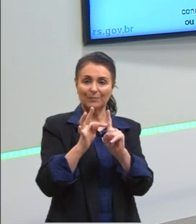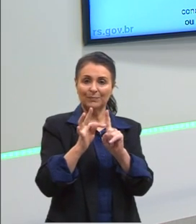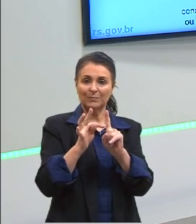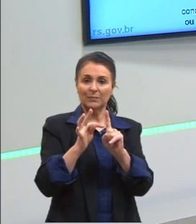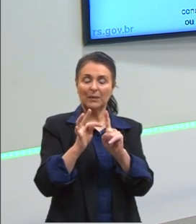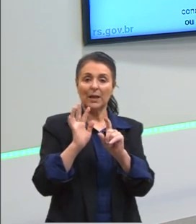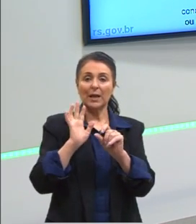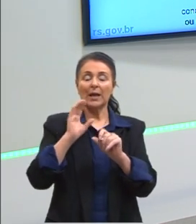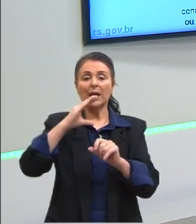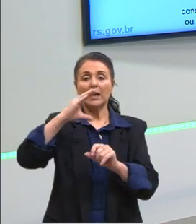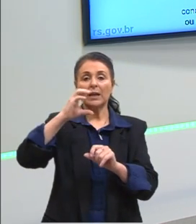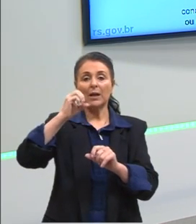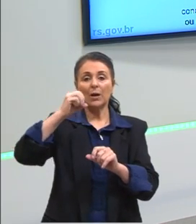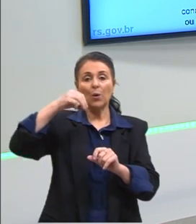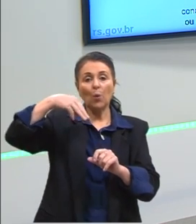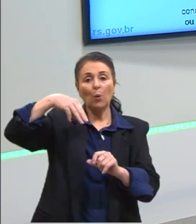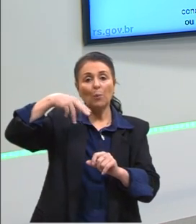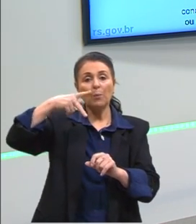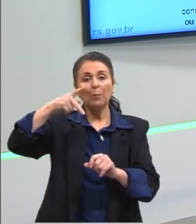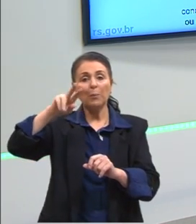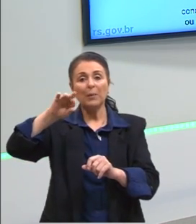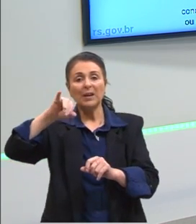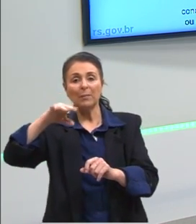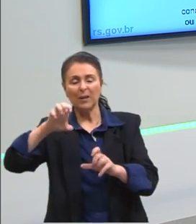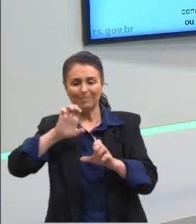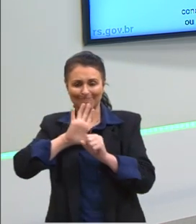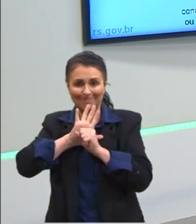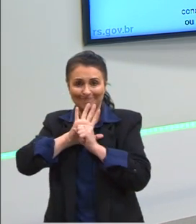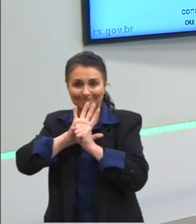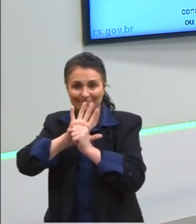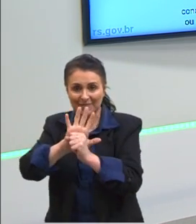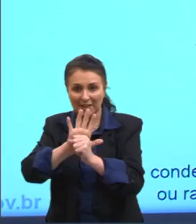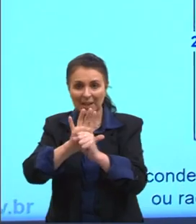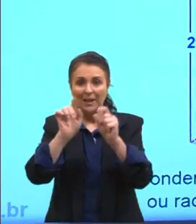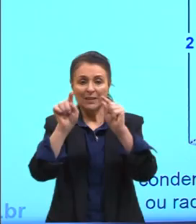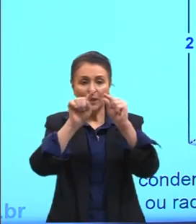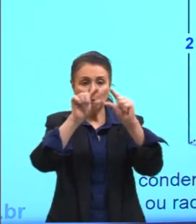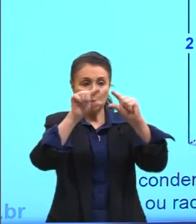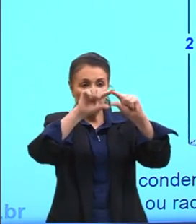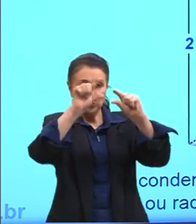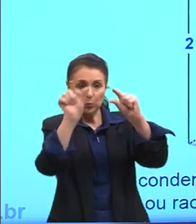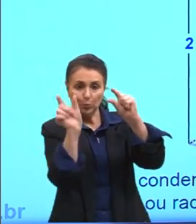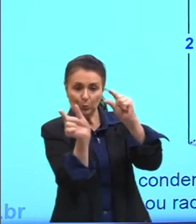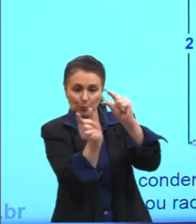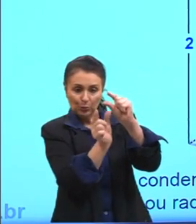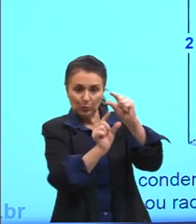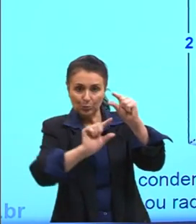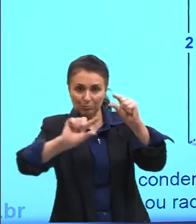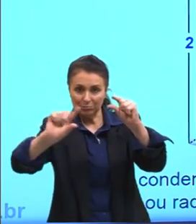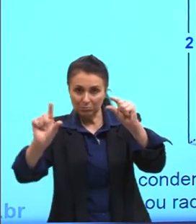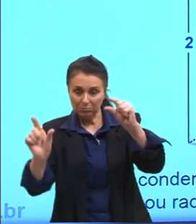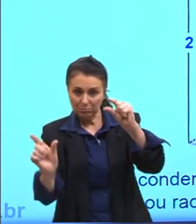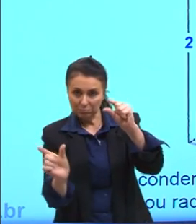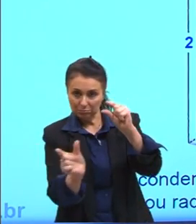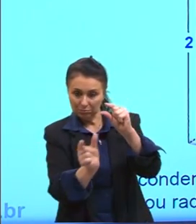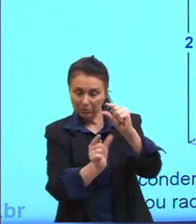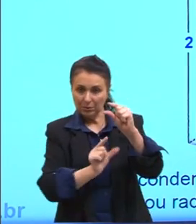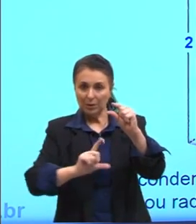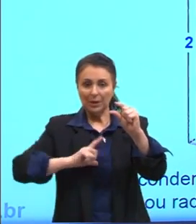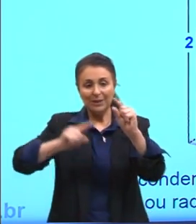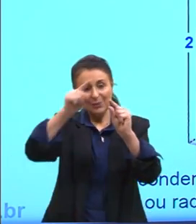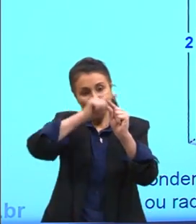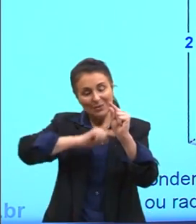Comprimindo e impulsionando através da tubulação, que vai ser de cobre ou de alumínio. Que constitui, então, o